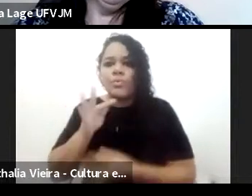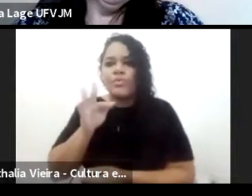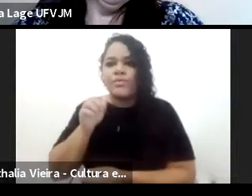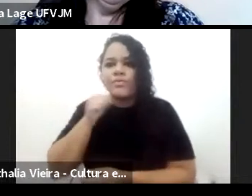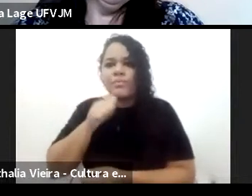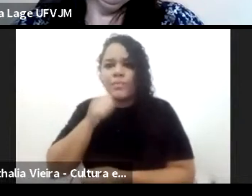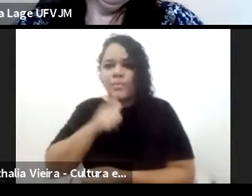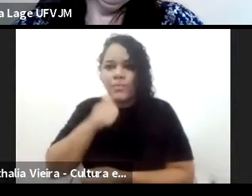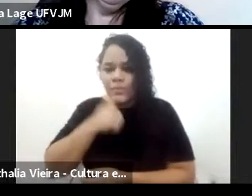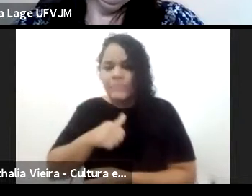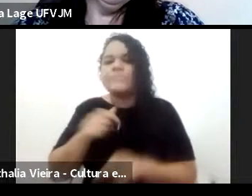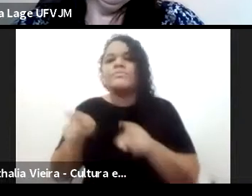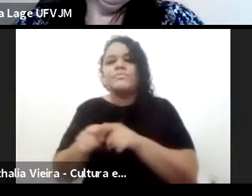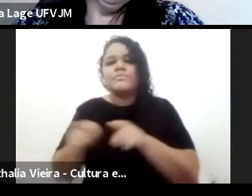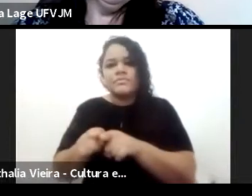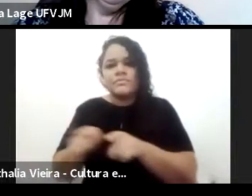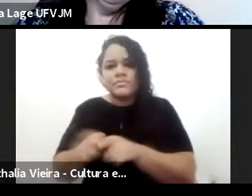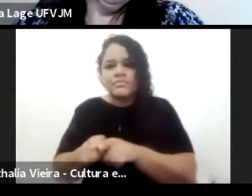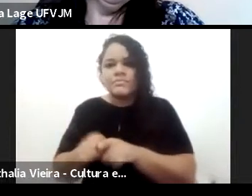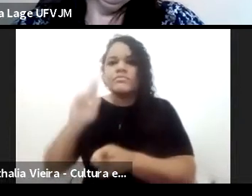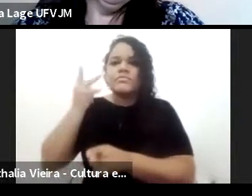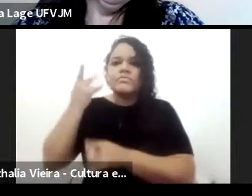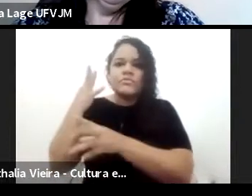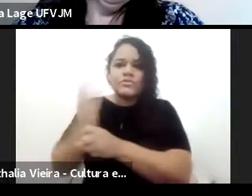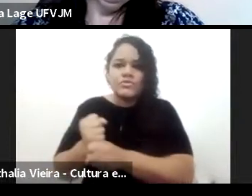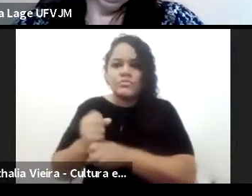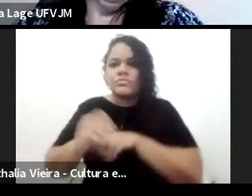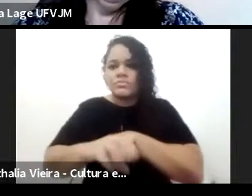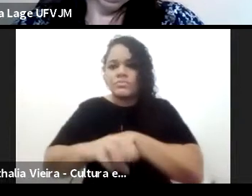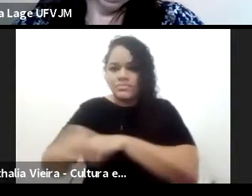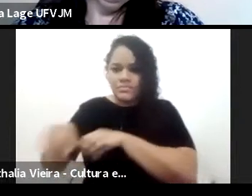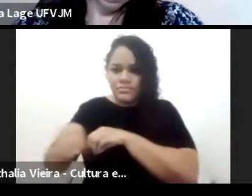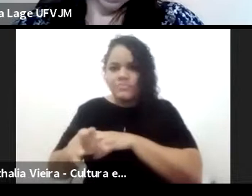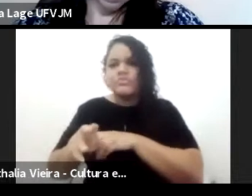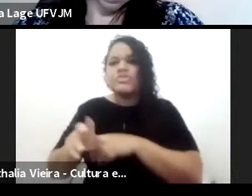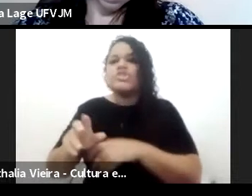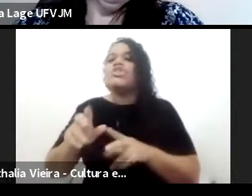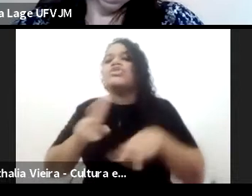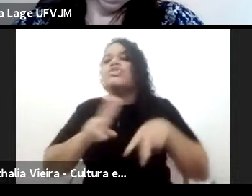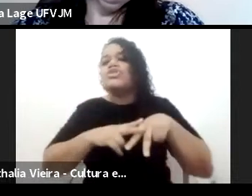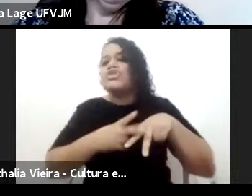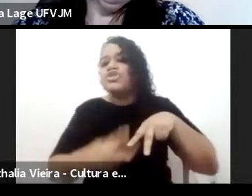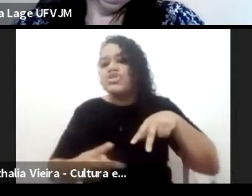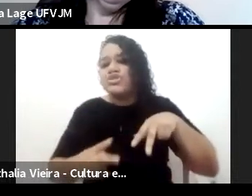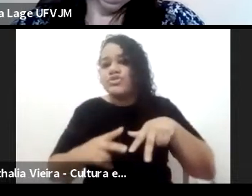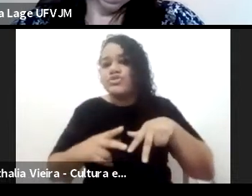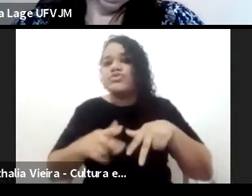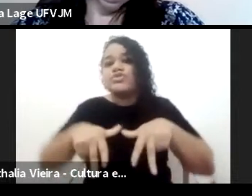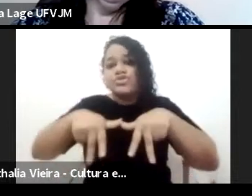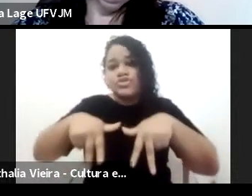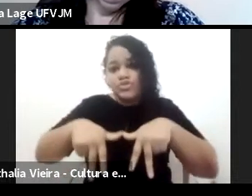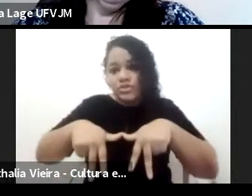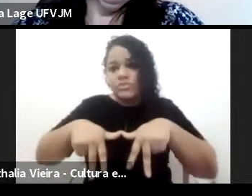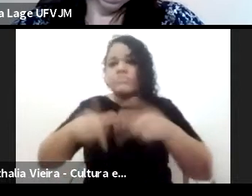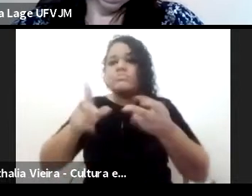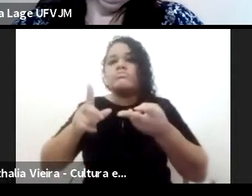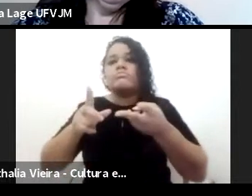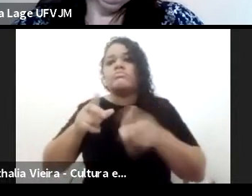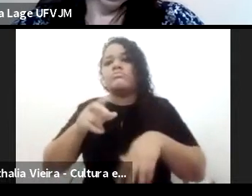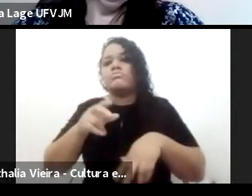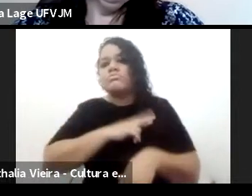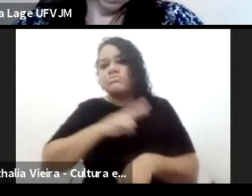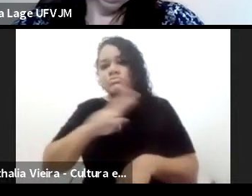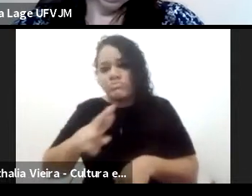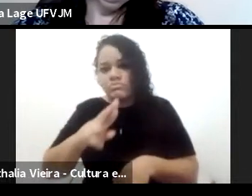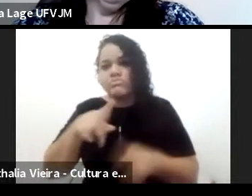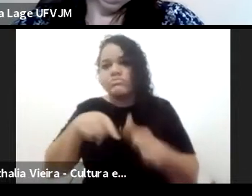Gênero e Religiosidade. Ela é pesquisadora do Centro de Pesquisa em História da Educação, da FAI UFMG.